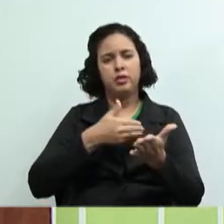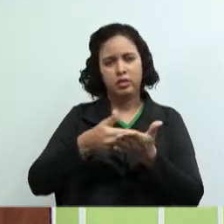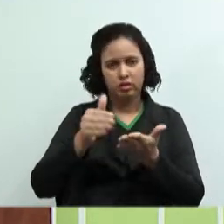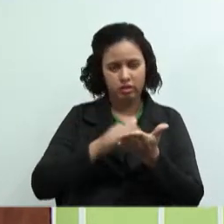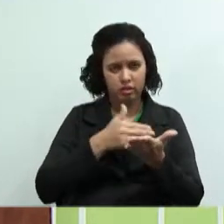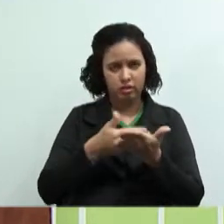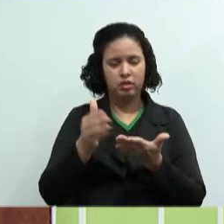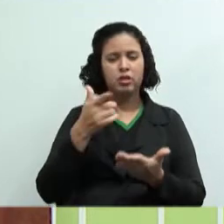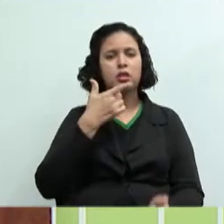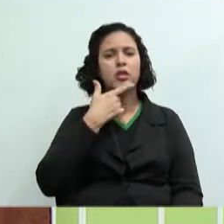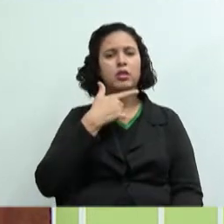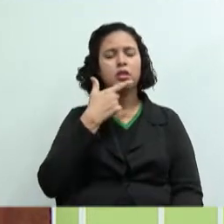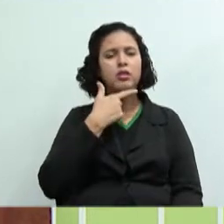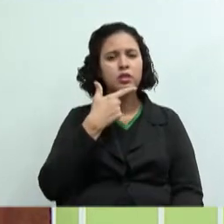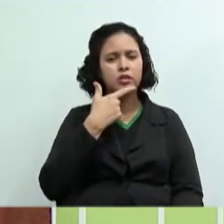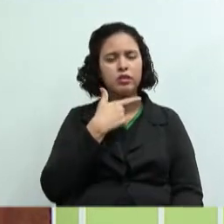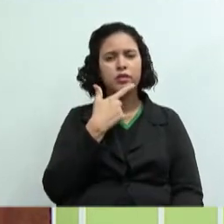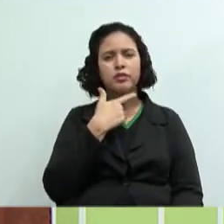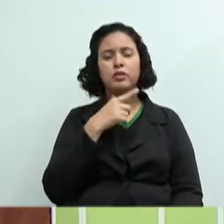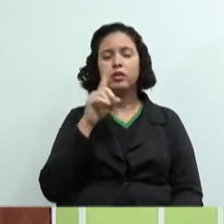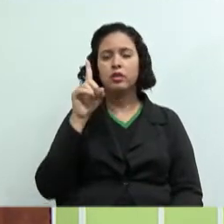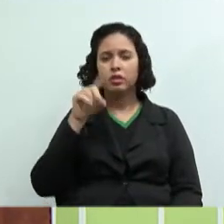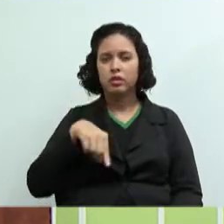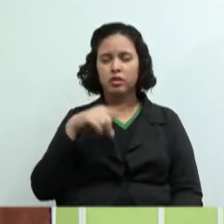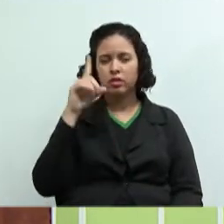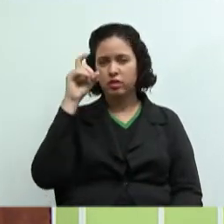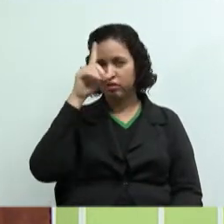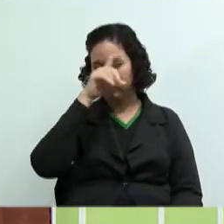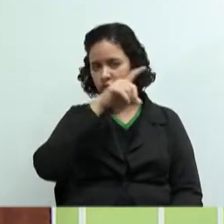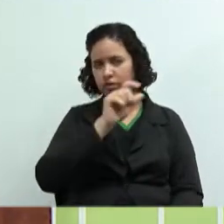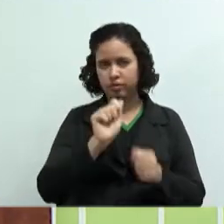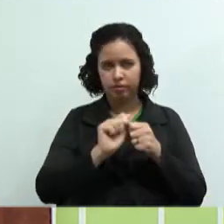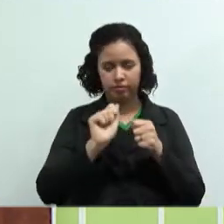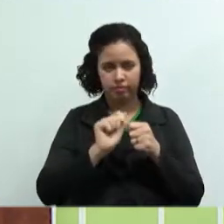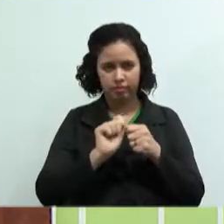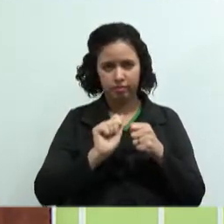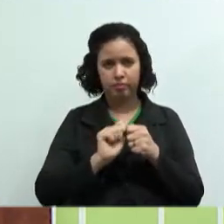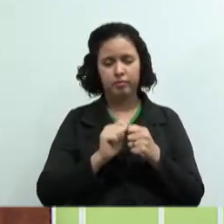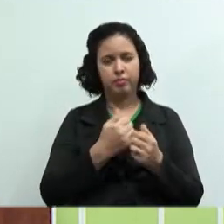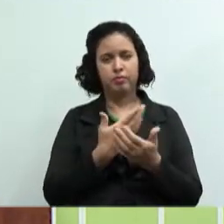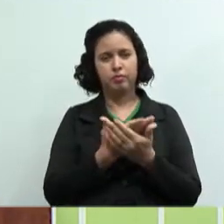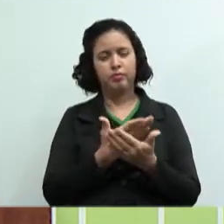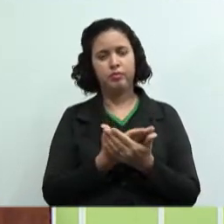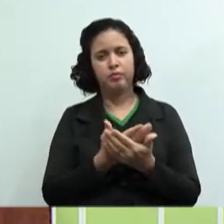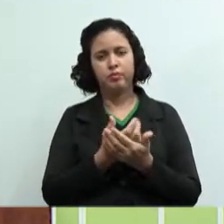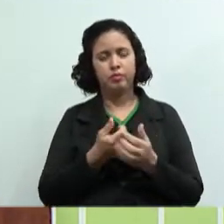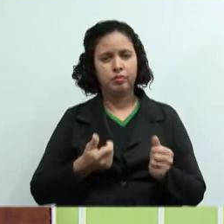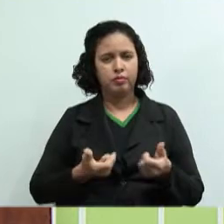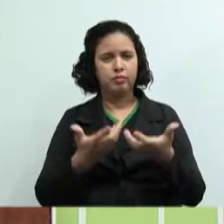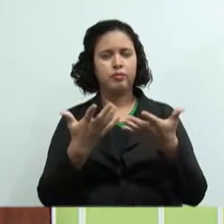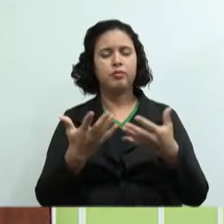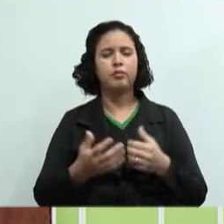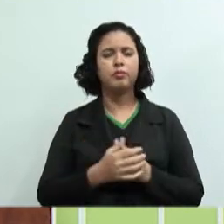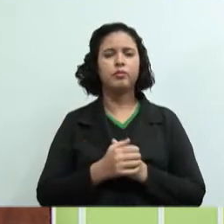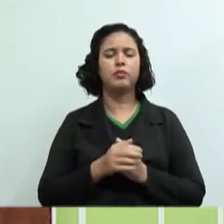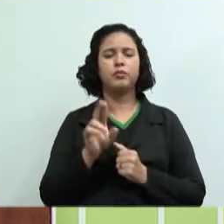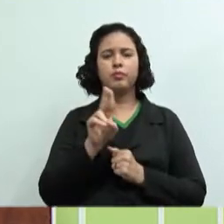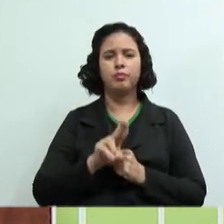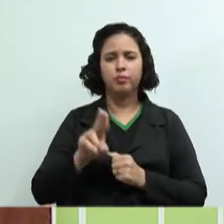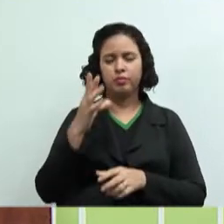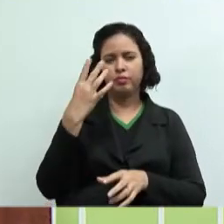fazer esse estudo desses gastos necessários? Então para isso, eles utilizam o que? A